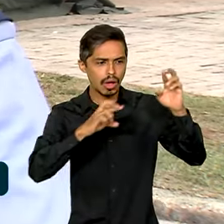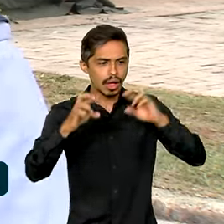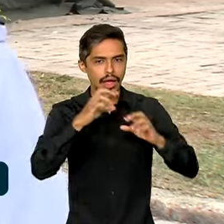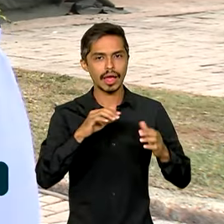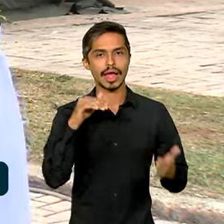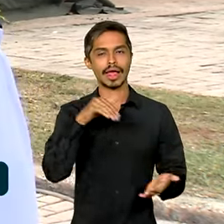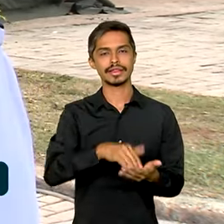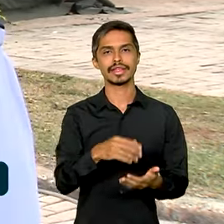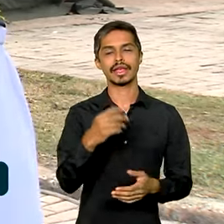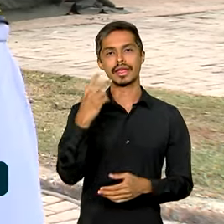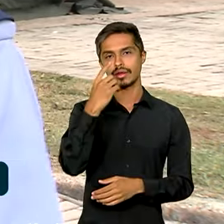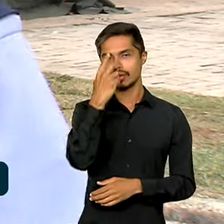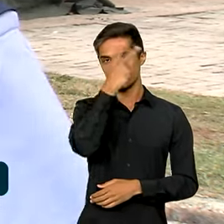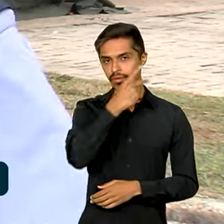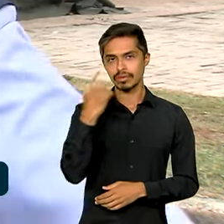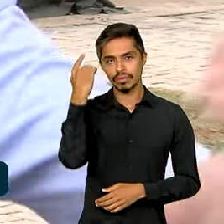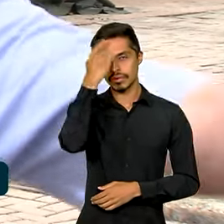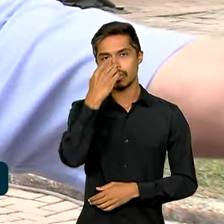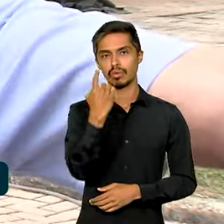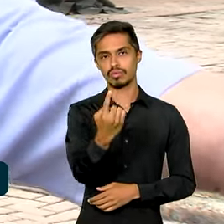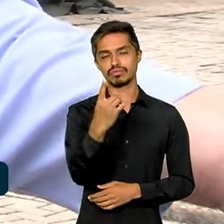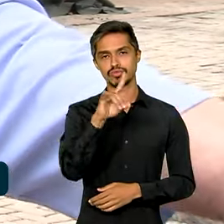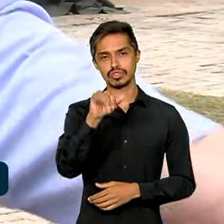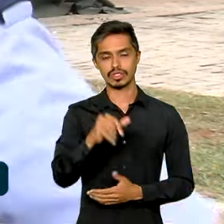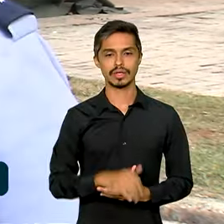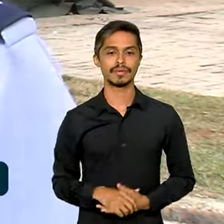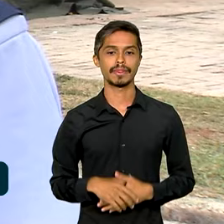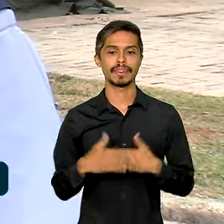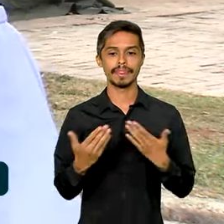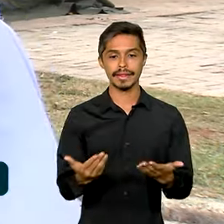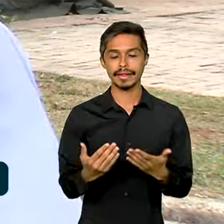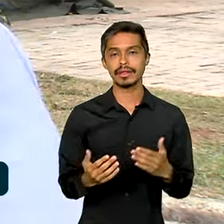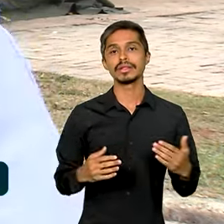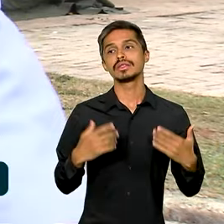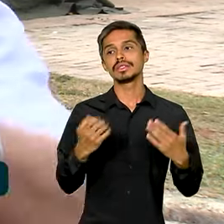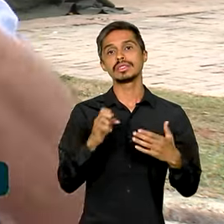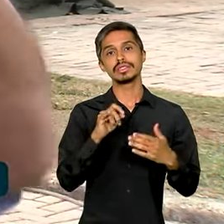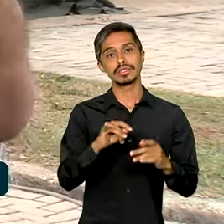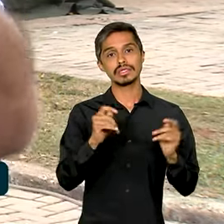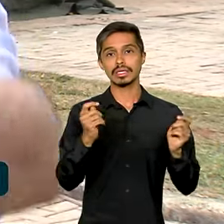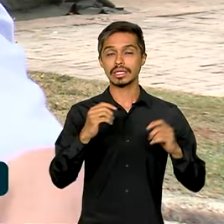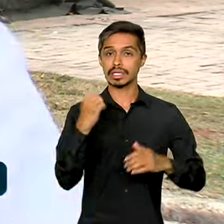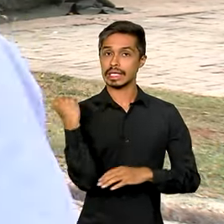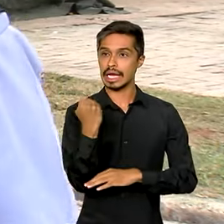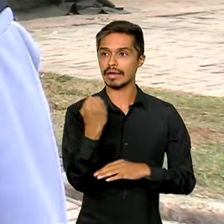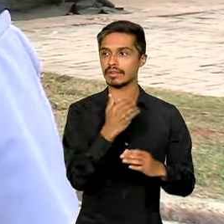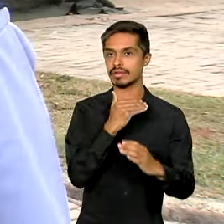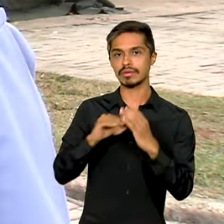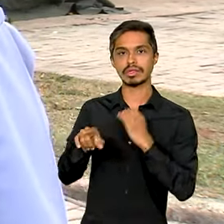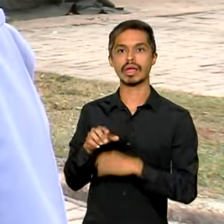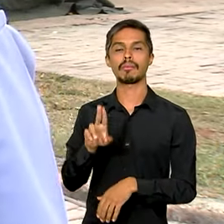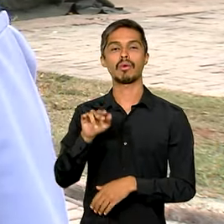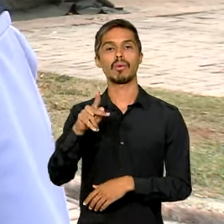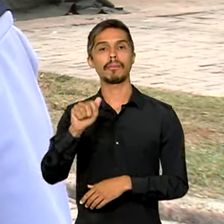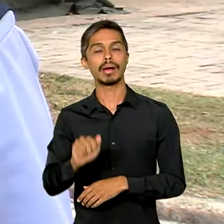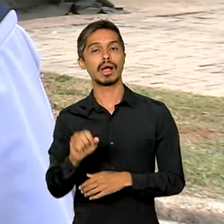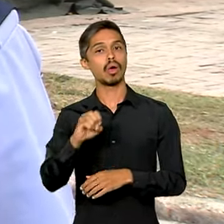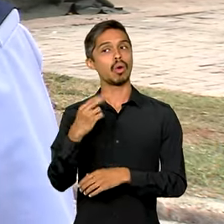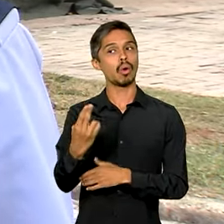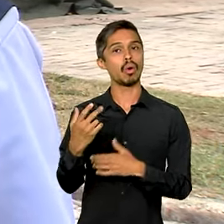Os casos mais complexos vão ou para a internação aqui no hospital, ou para a UPA, ou para uma regulação de um hospital de maior complexidade.